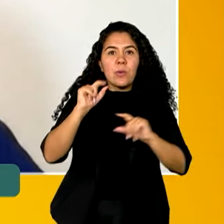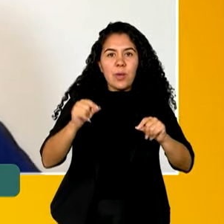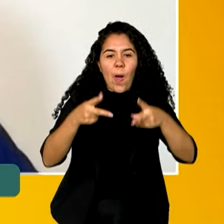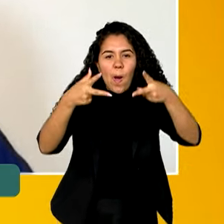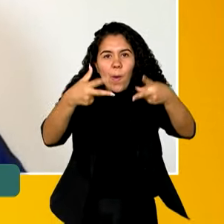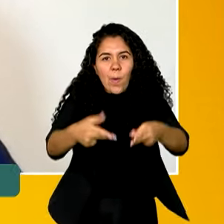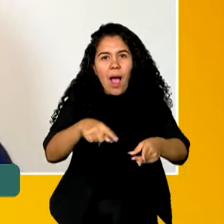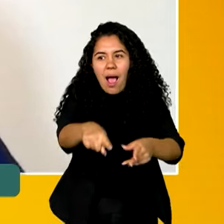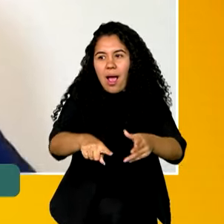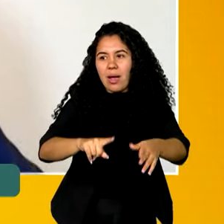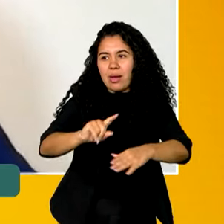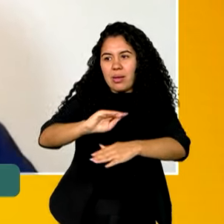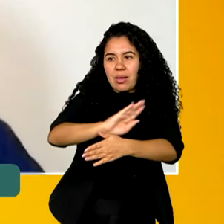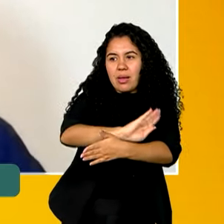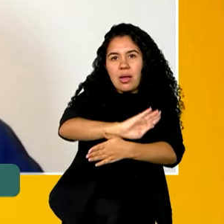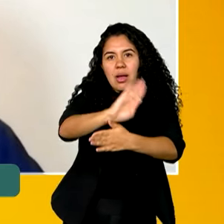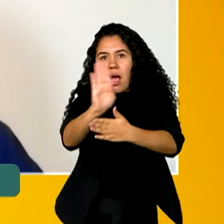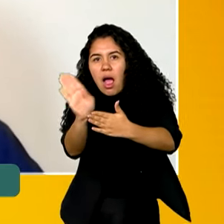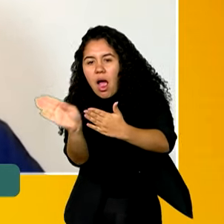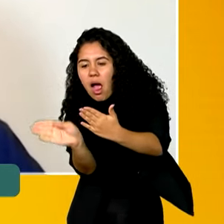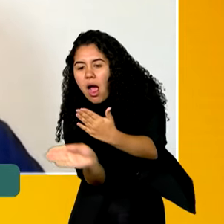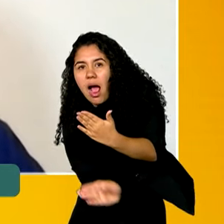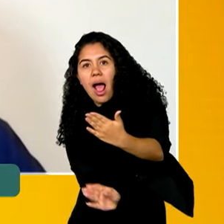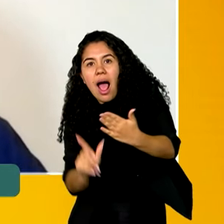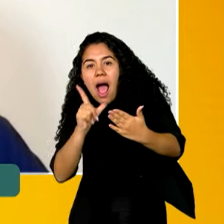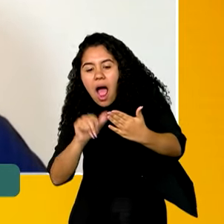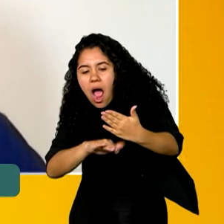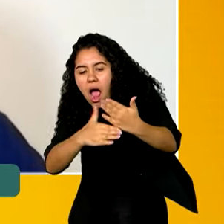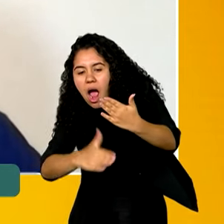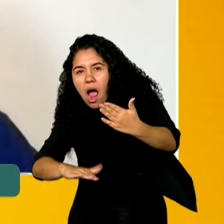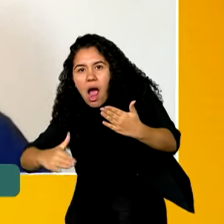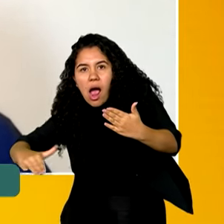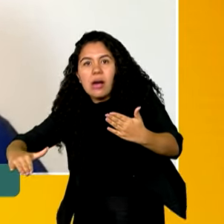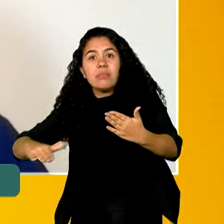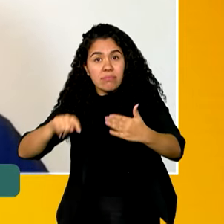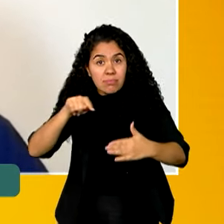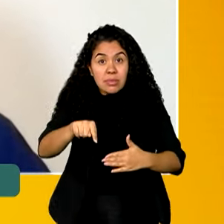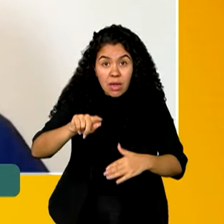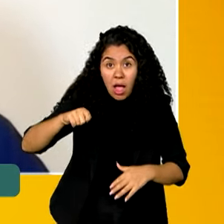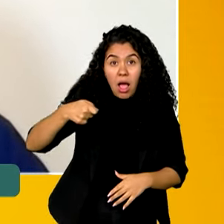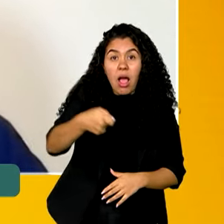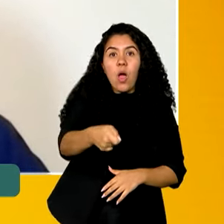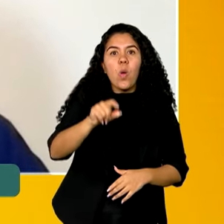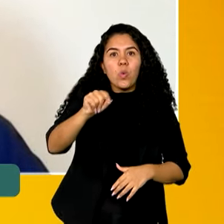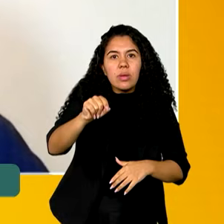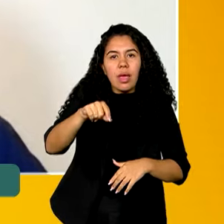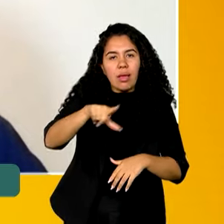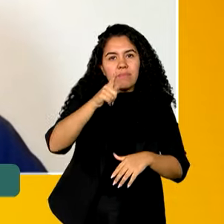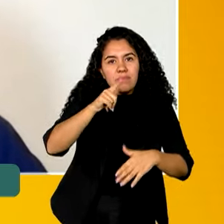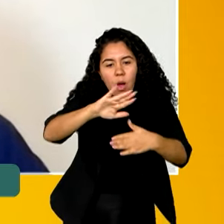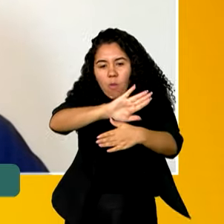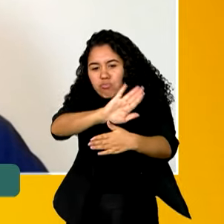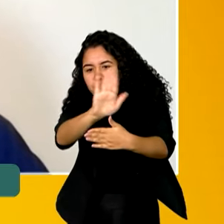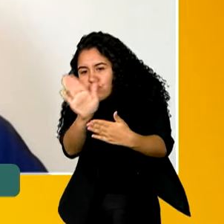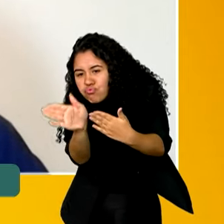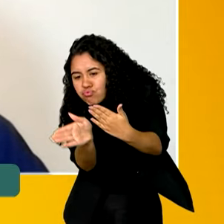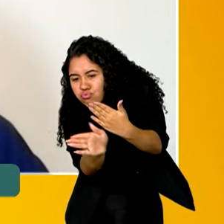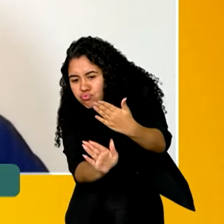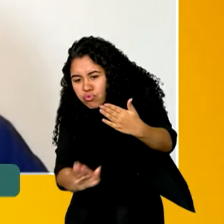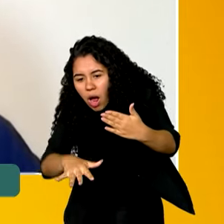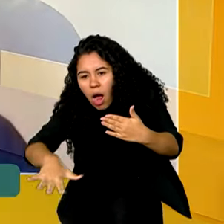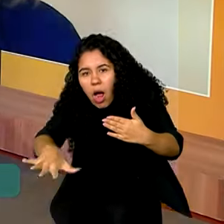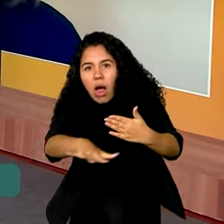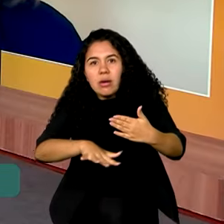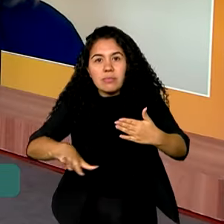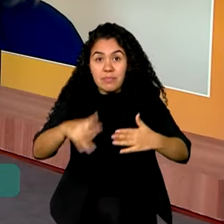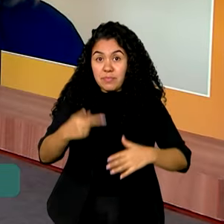Amazônia. Então, por isso foi chamado de Amazônia Azul. Mas é exatamente o nosso território marinho, sob jurisdição brasileira.